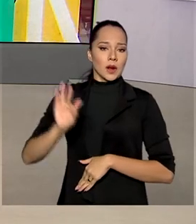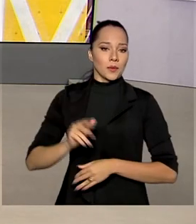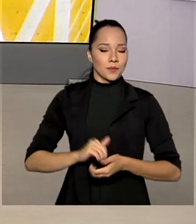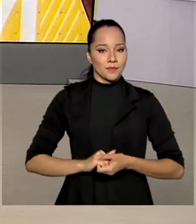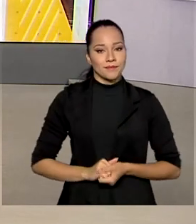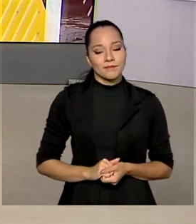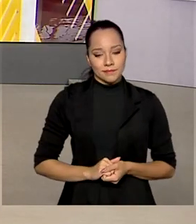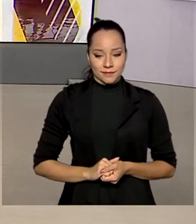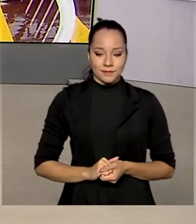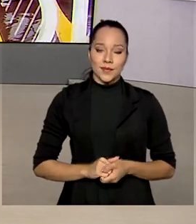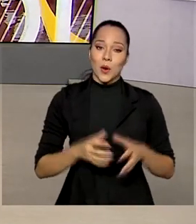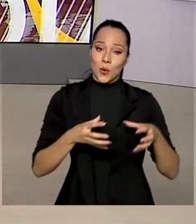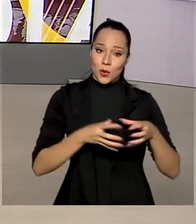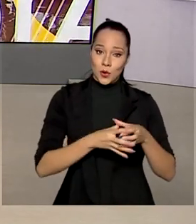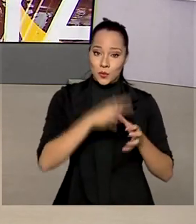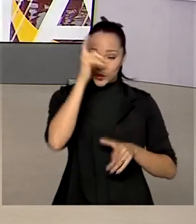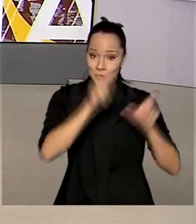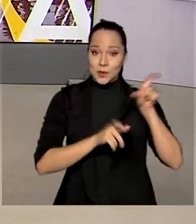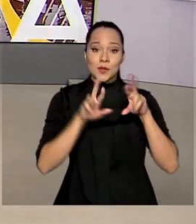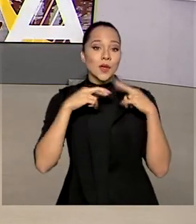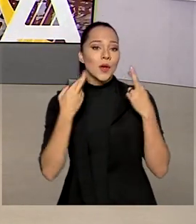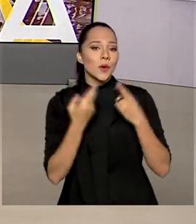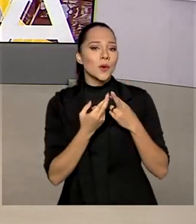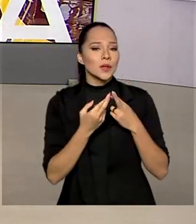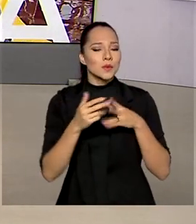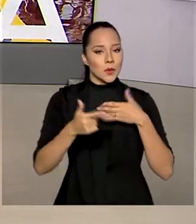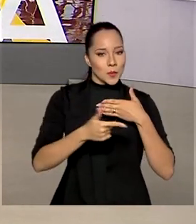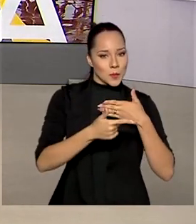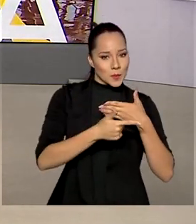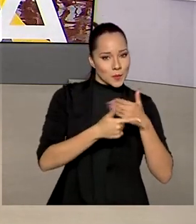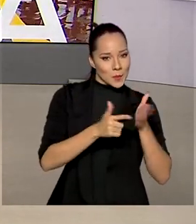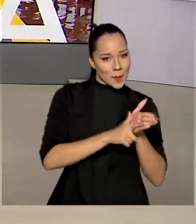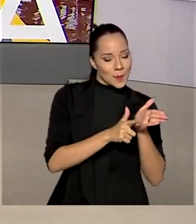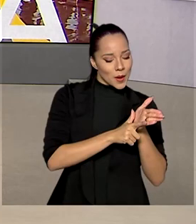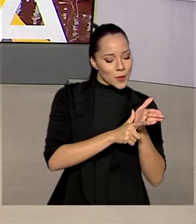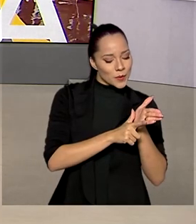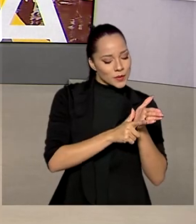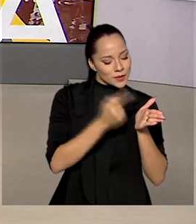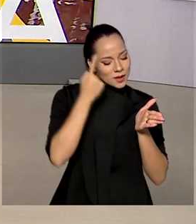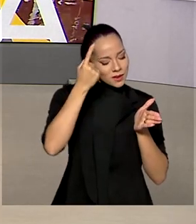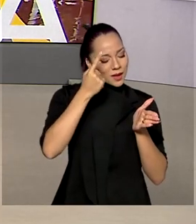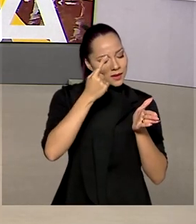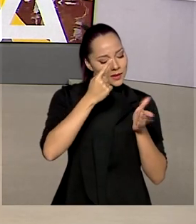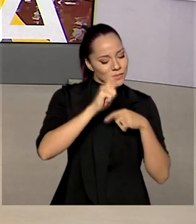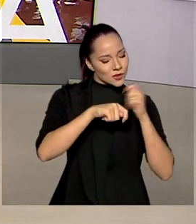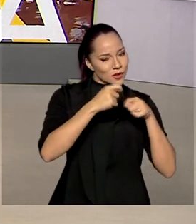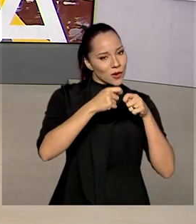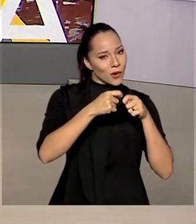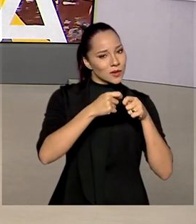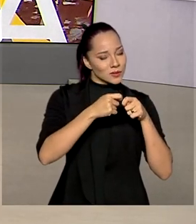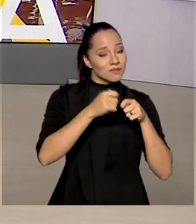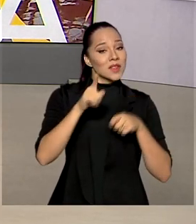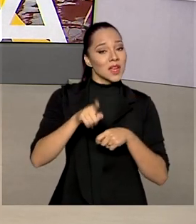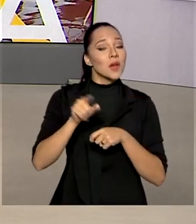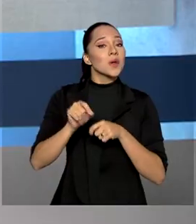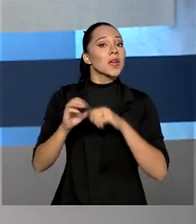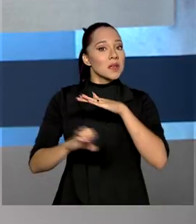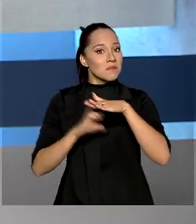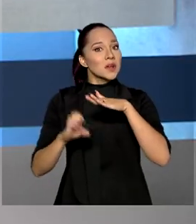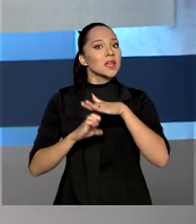Um grupo de pessoas que se reúne para tirar do papel boas ideias de negócios. É o que define uma startup.